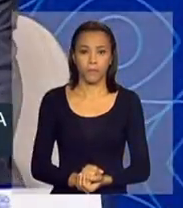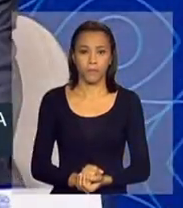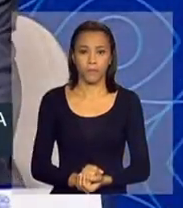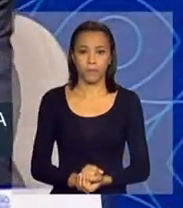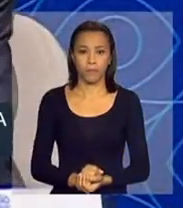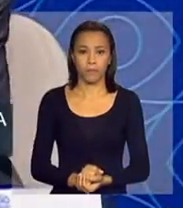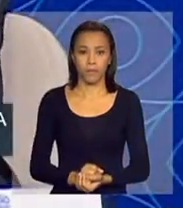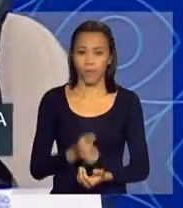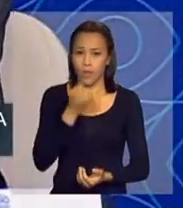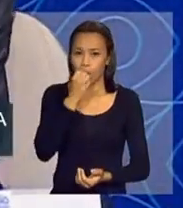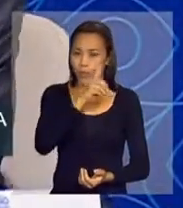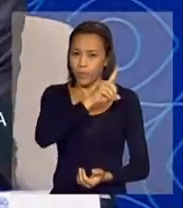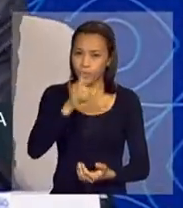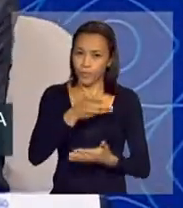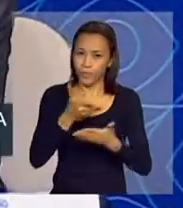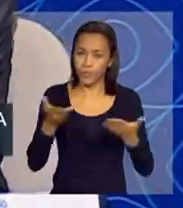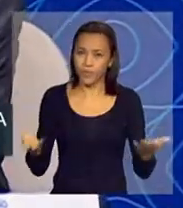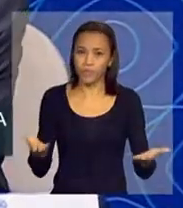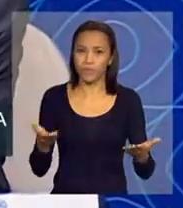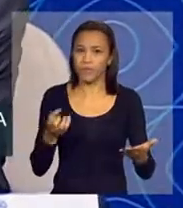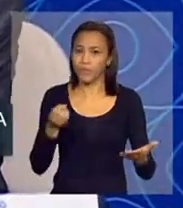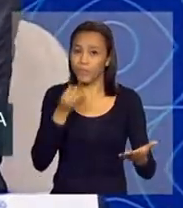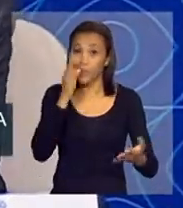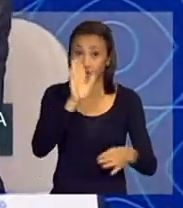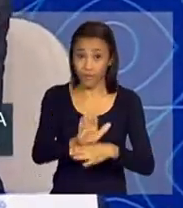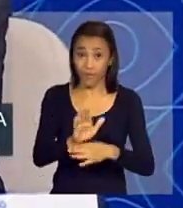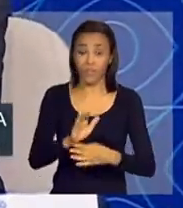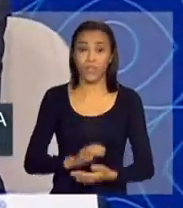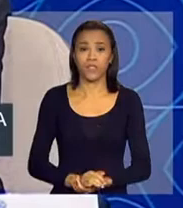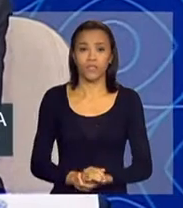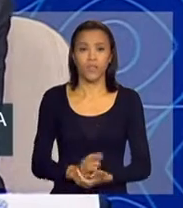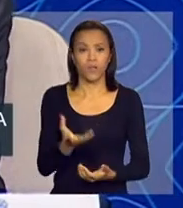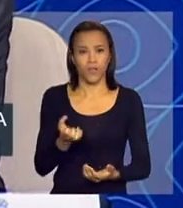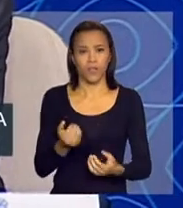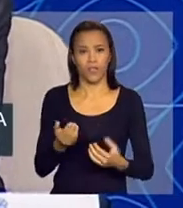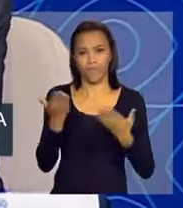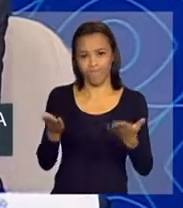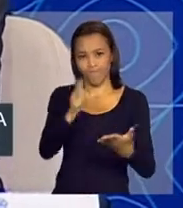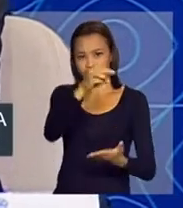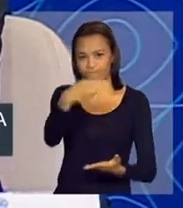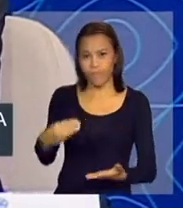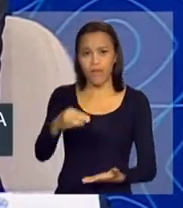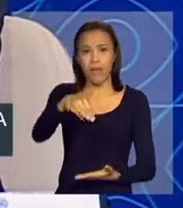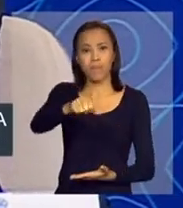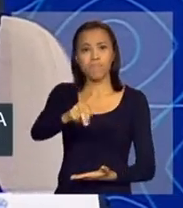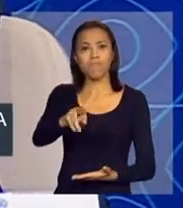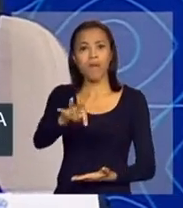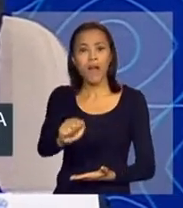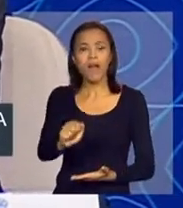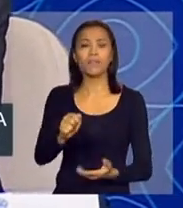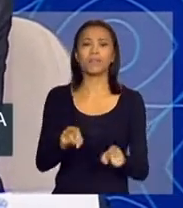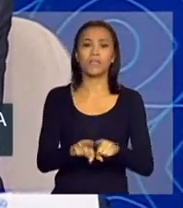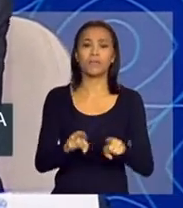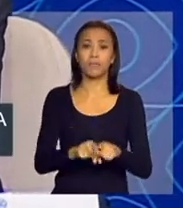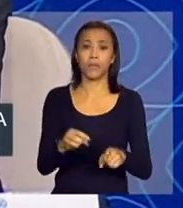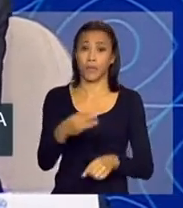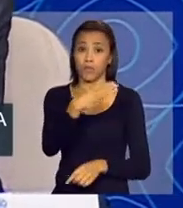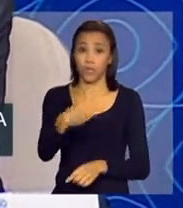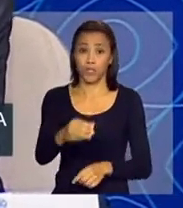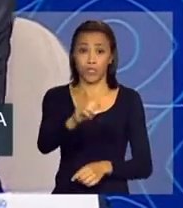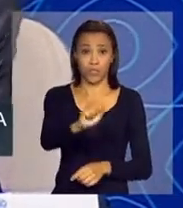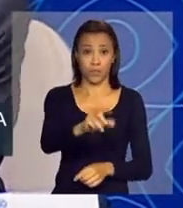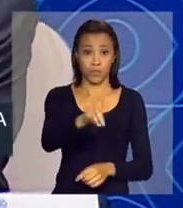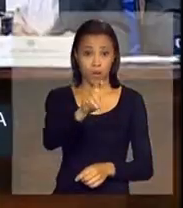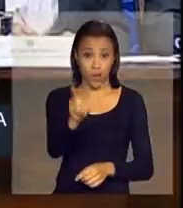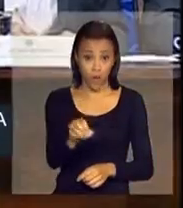Boa, bom dia ainda, boa tarde. Queria saudar a ministra Marta Suplicy, o ministro Aldo Rebelo, em nome deles,